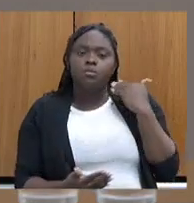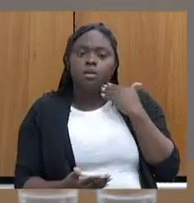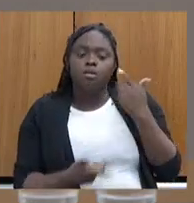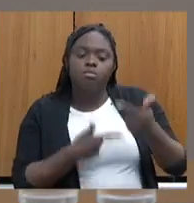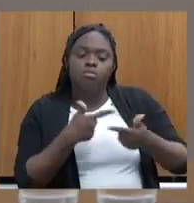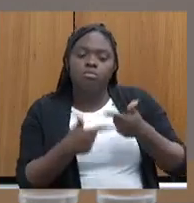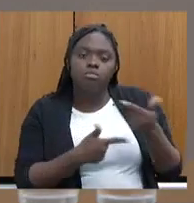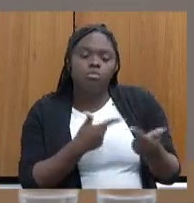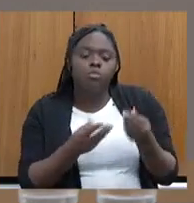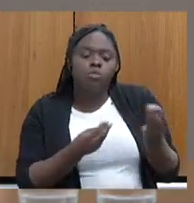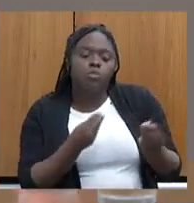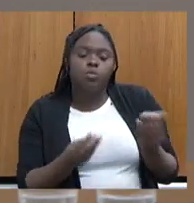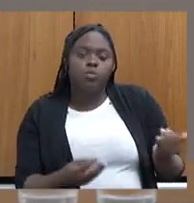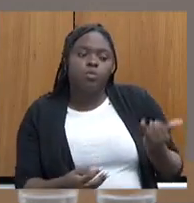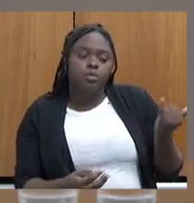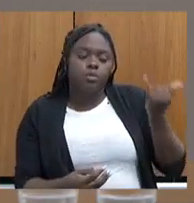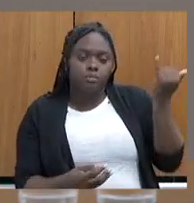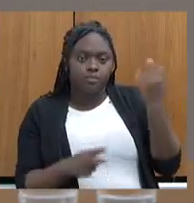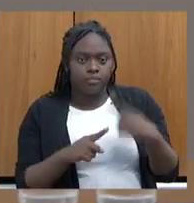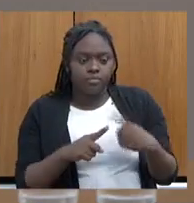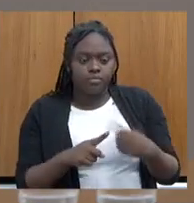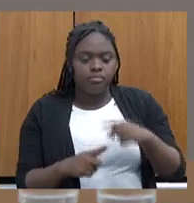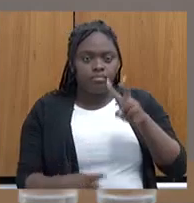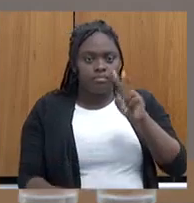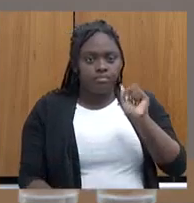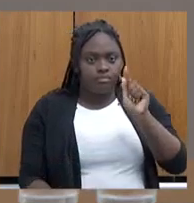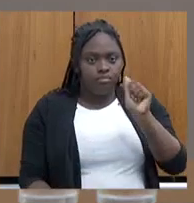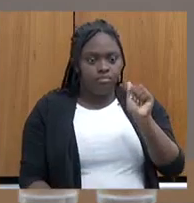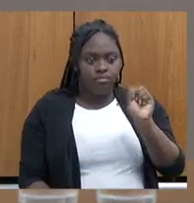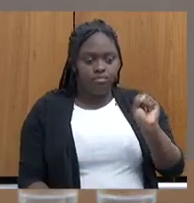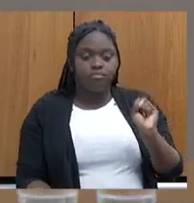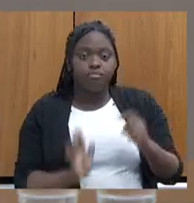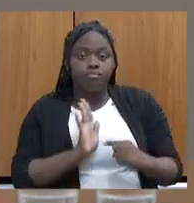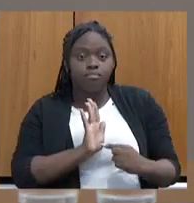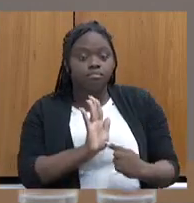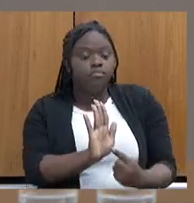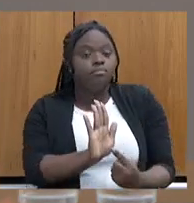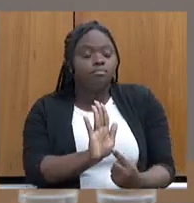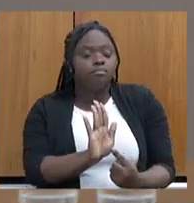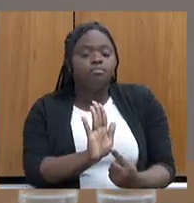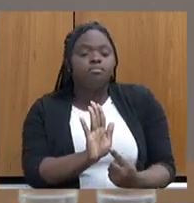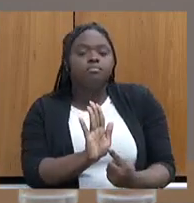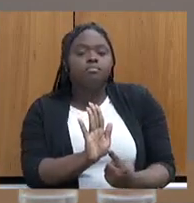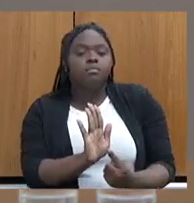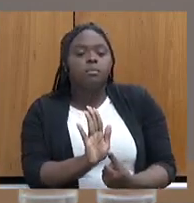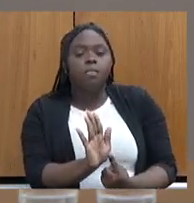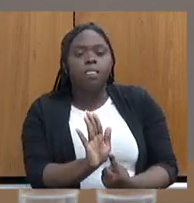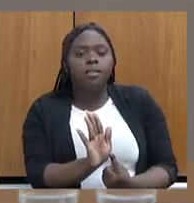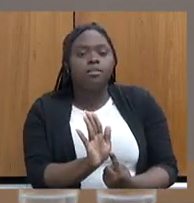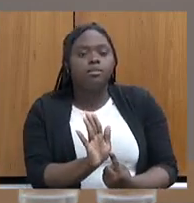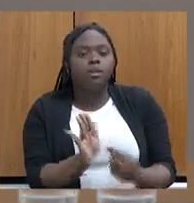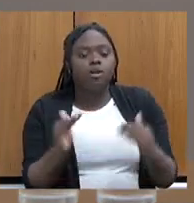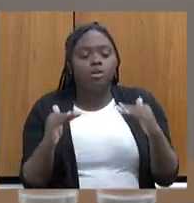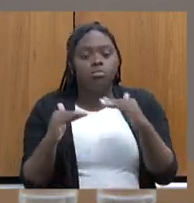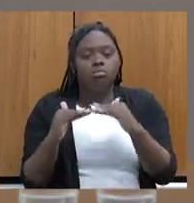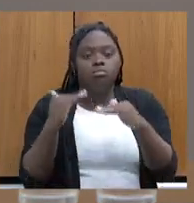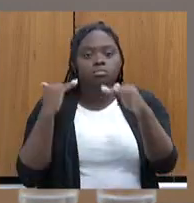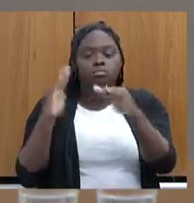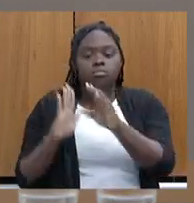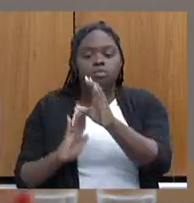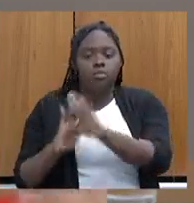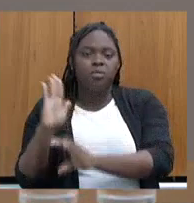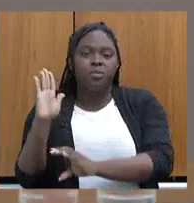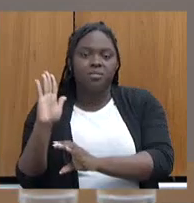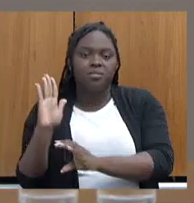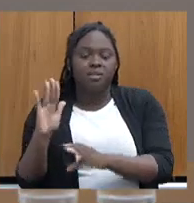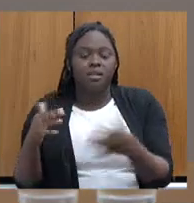a necessidade muito grande. Porque as vagas que nos ofertam não estão compatíveis com os currículos. Então,